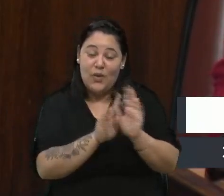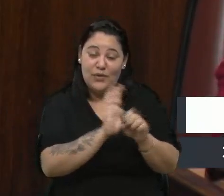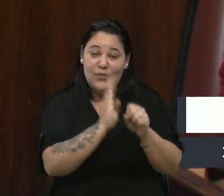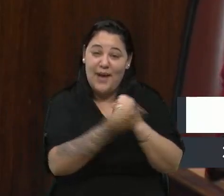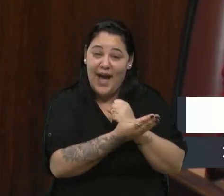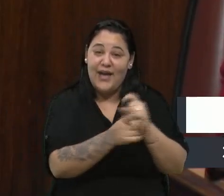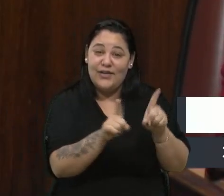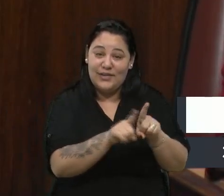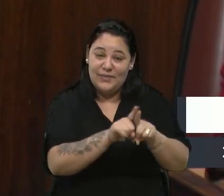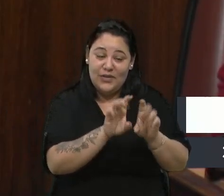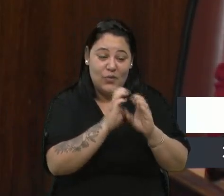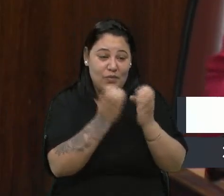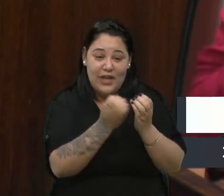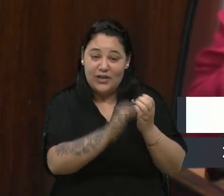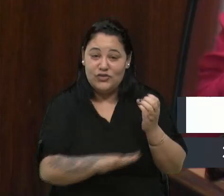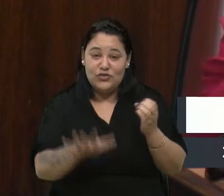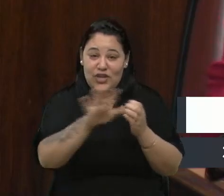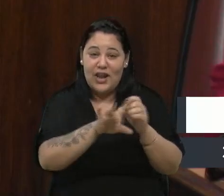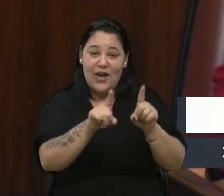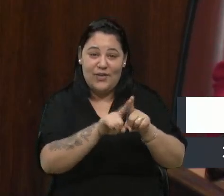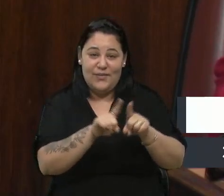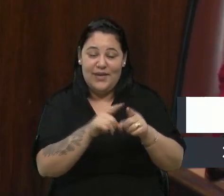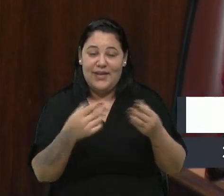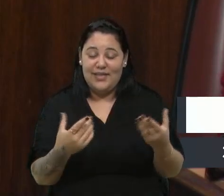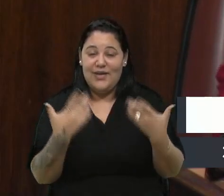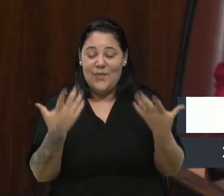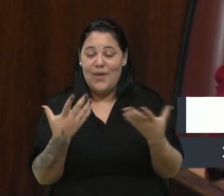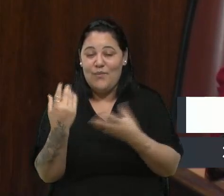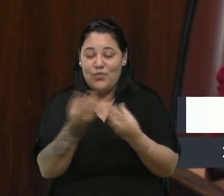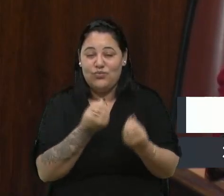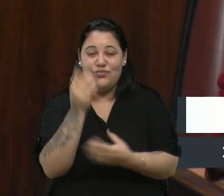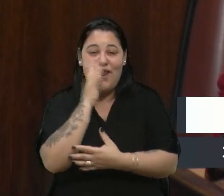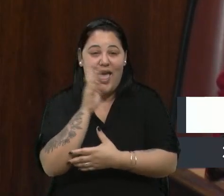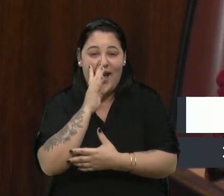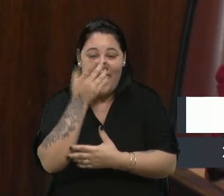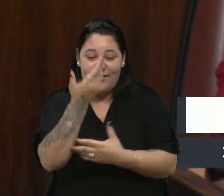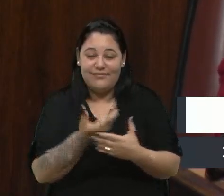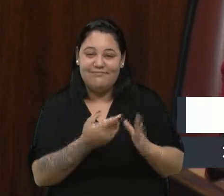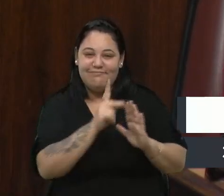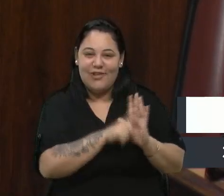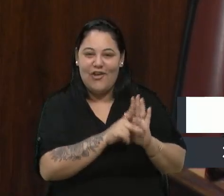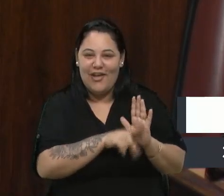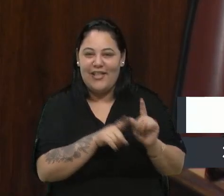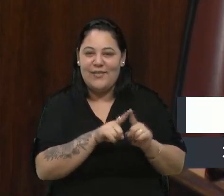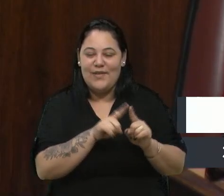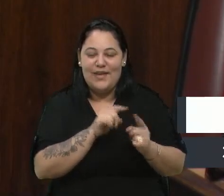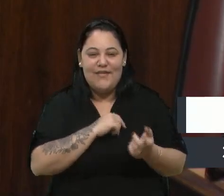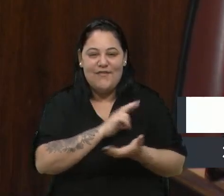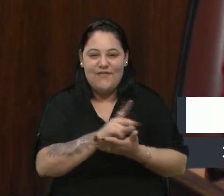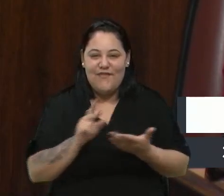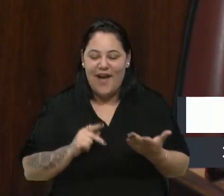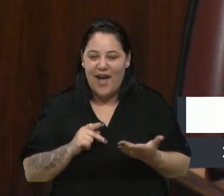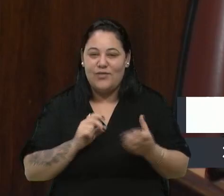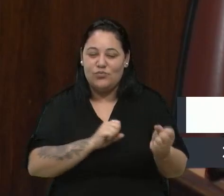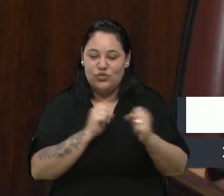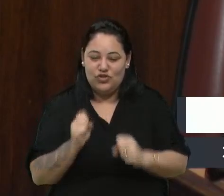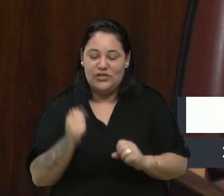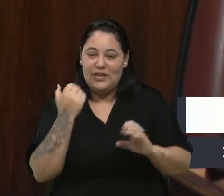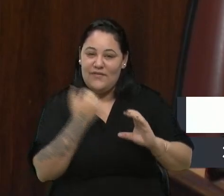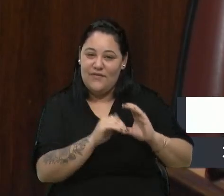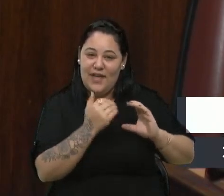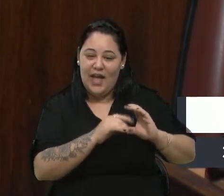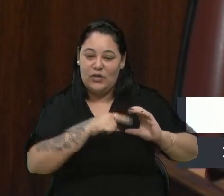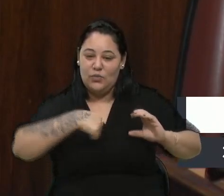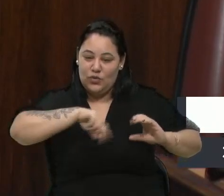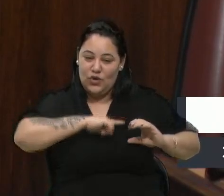comunidade de modo geral. Então, é muito legal esses projetos. Vários deles poderiam ser encaminhados por